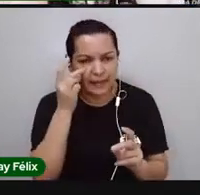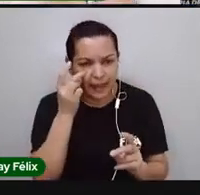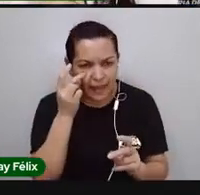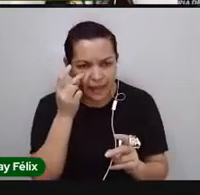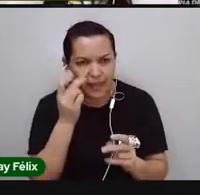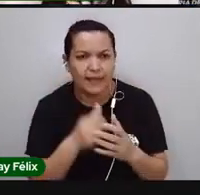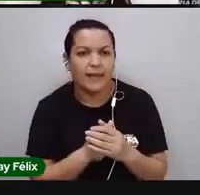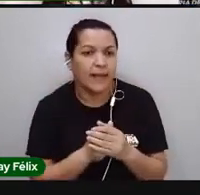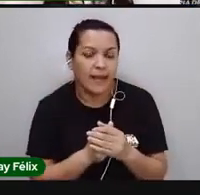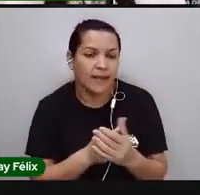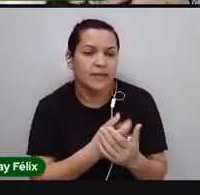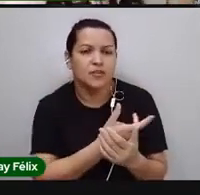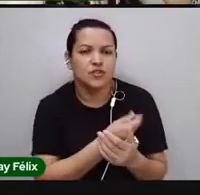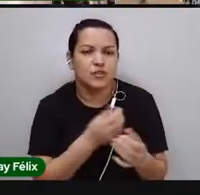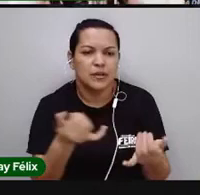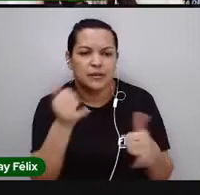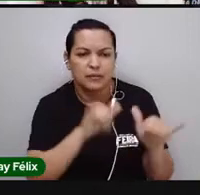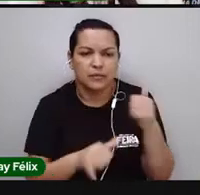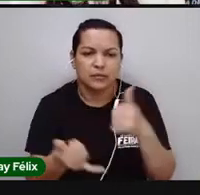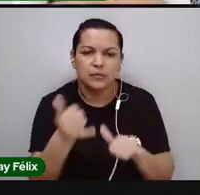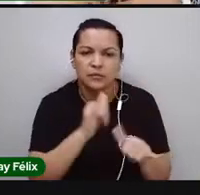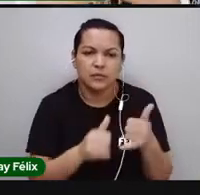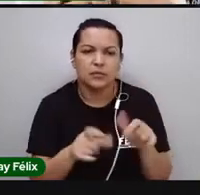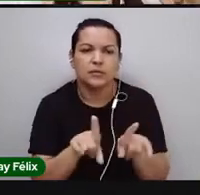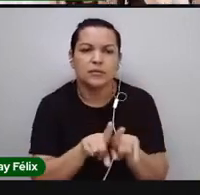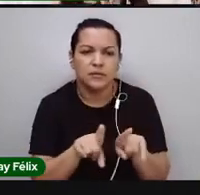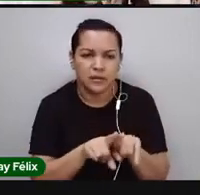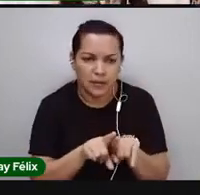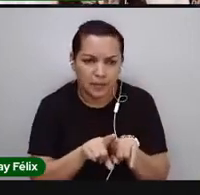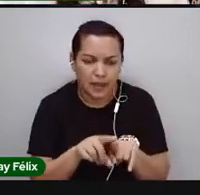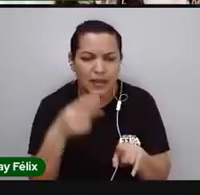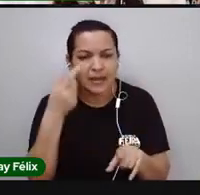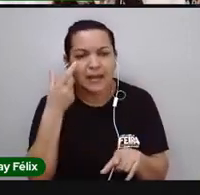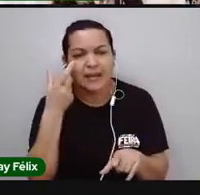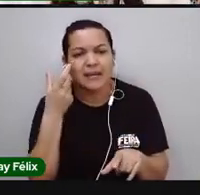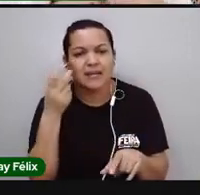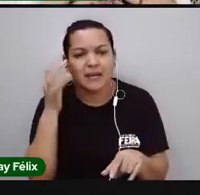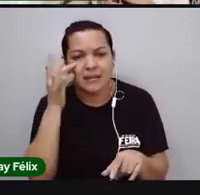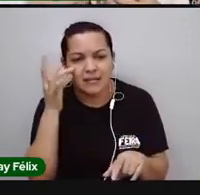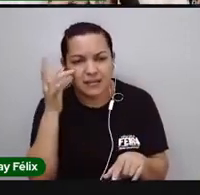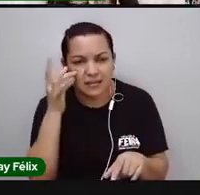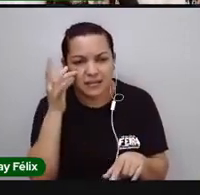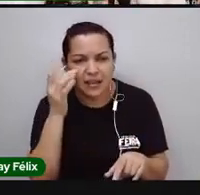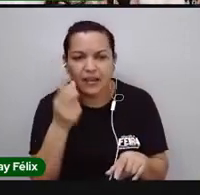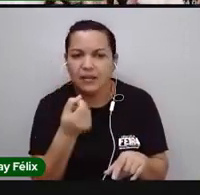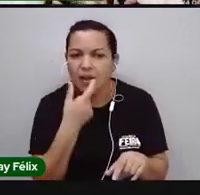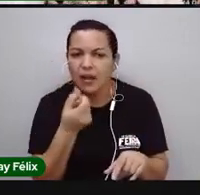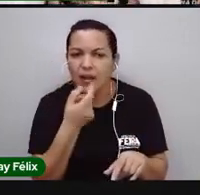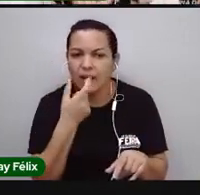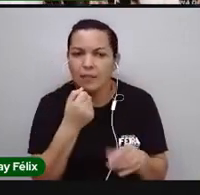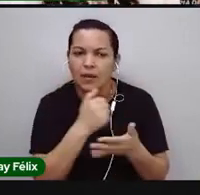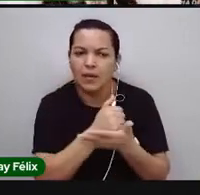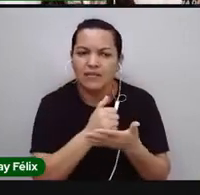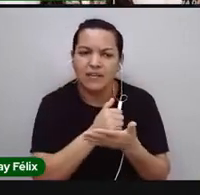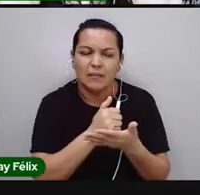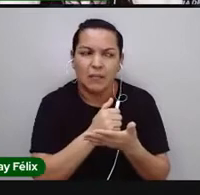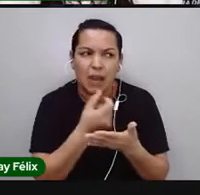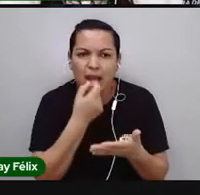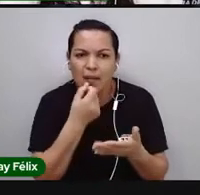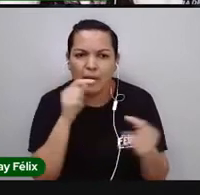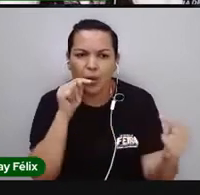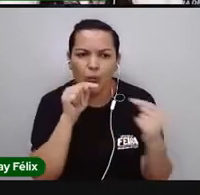testes de substâncias, inclusive testando remédios, né, mas não se chegou ainda a um remédio